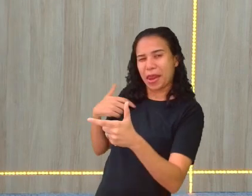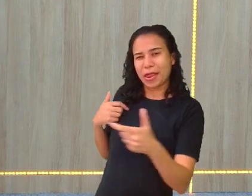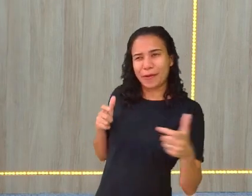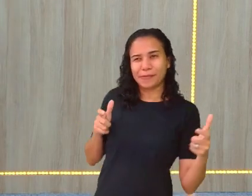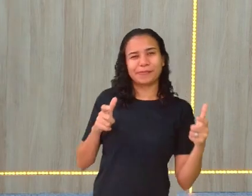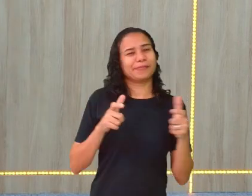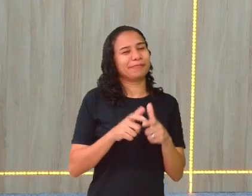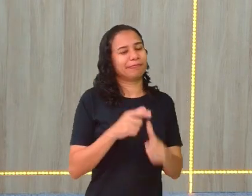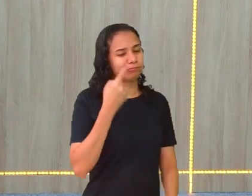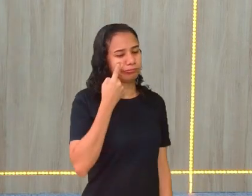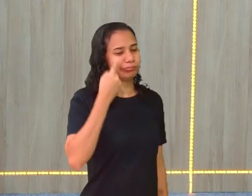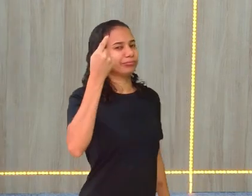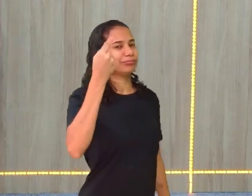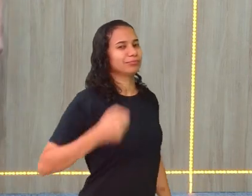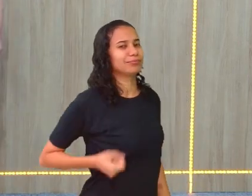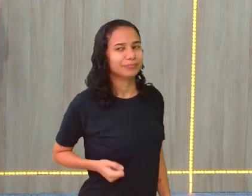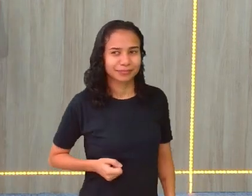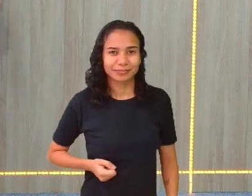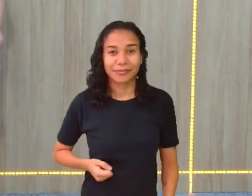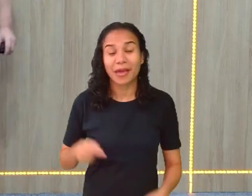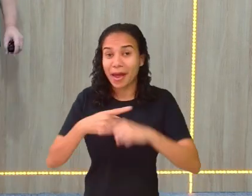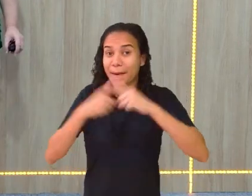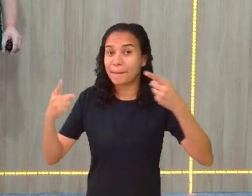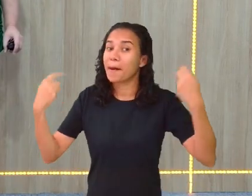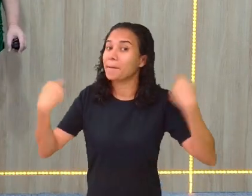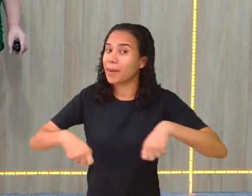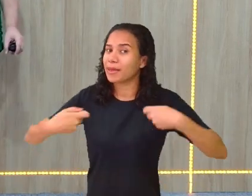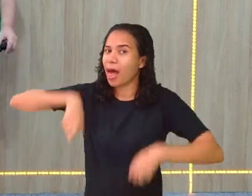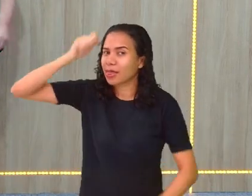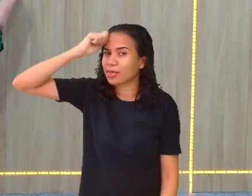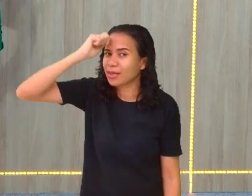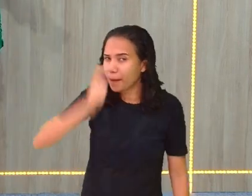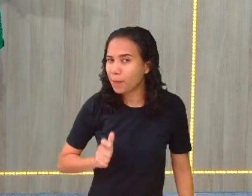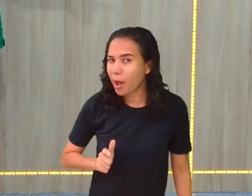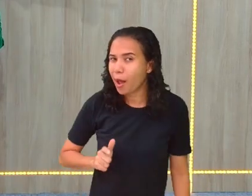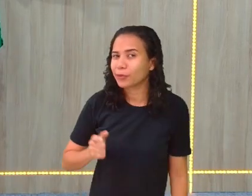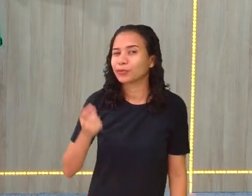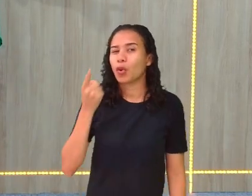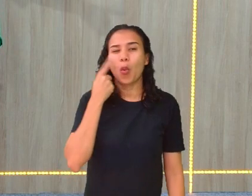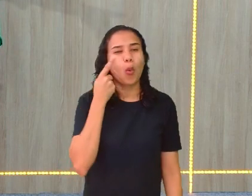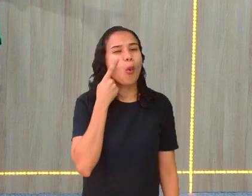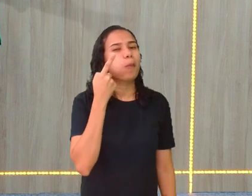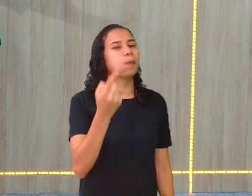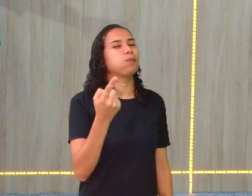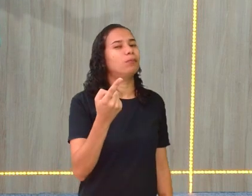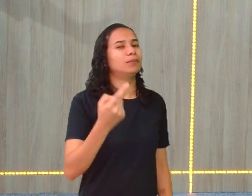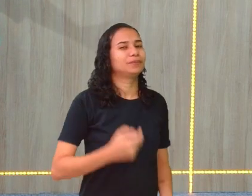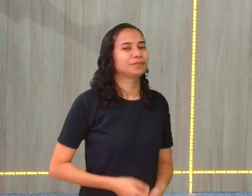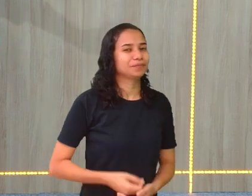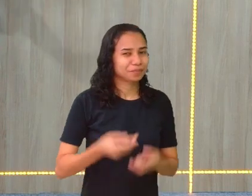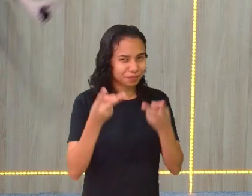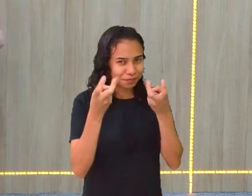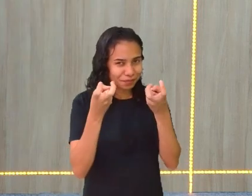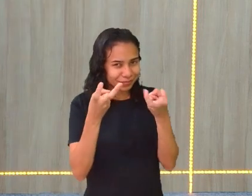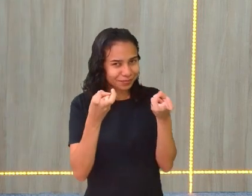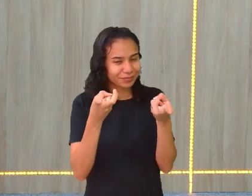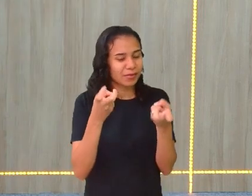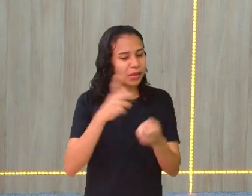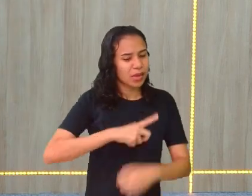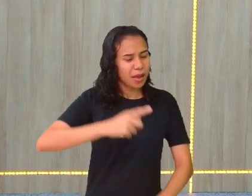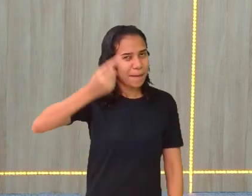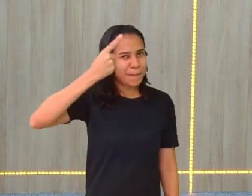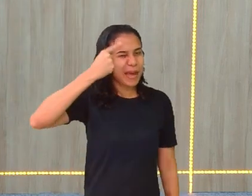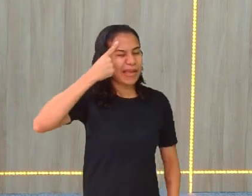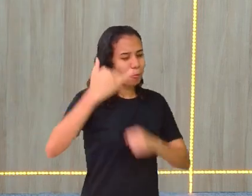pequena. Hum, ó, mas você tem que ser esperta. Ó, ó, Está vendo? Ele está